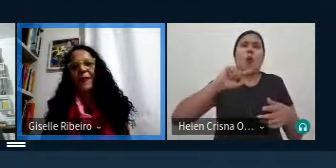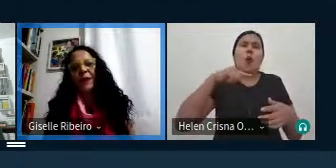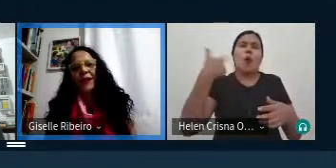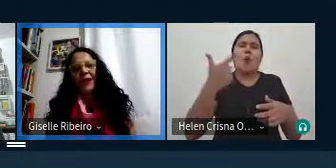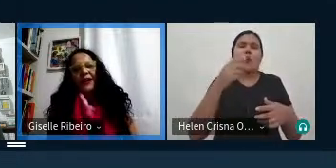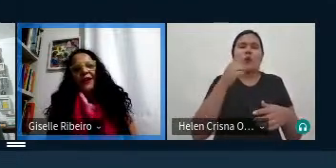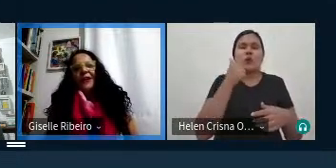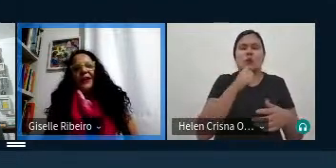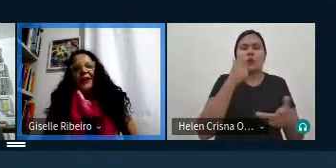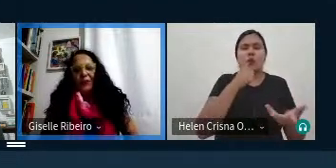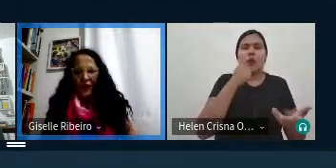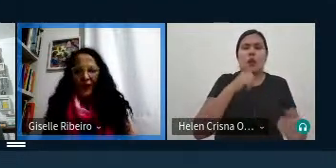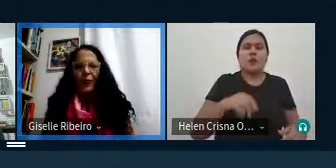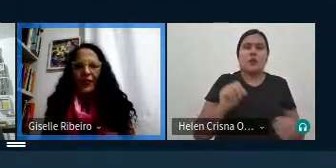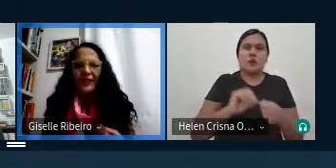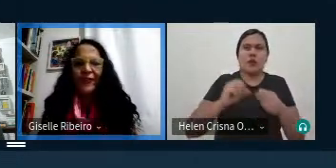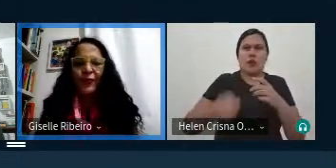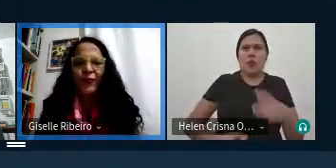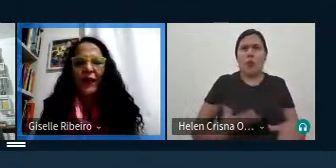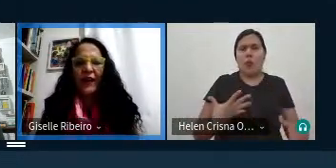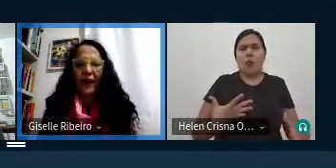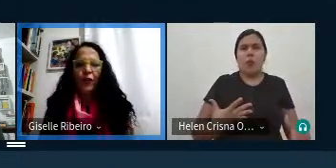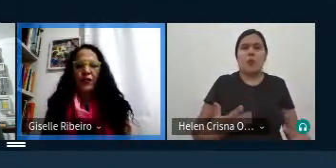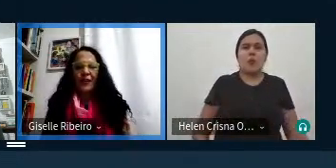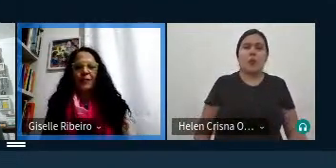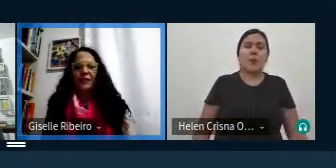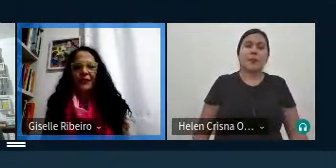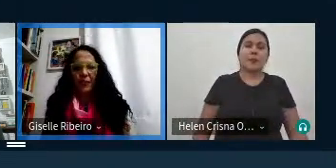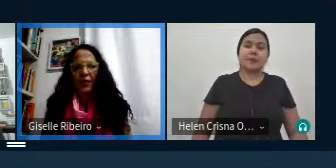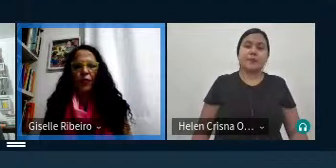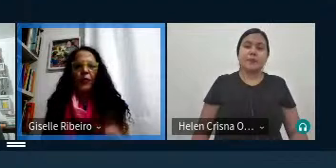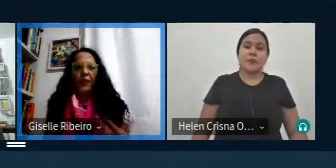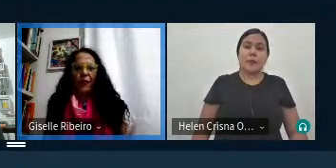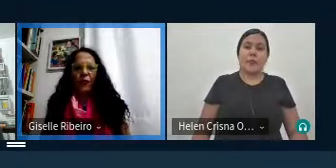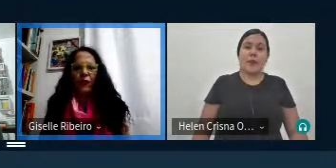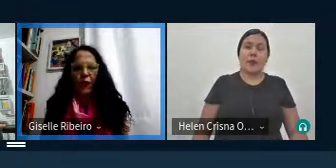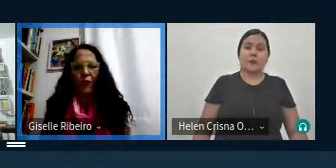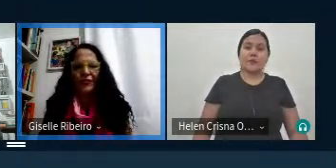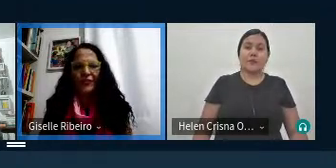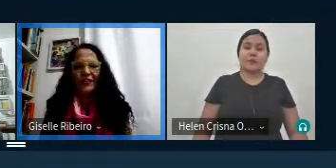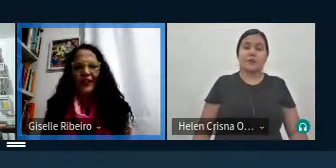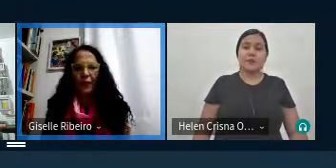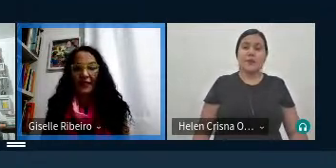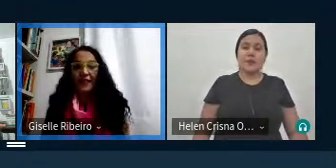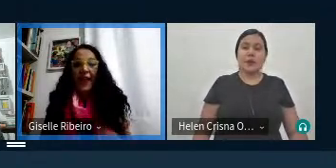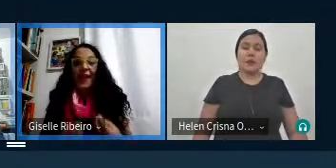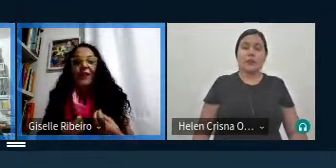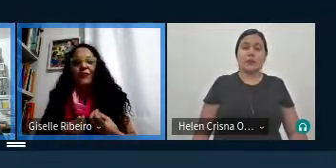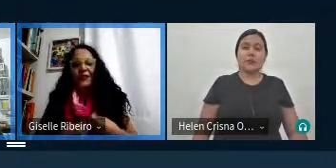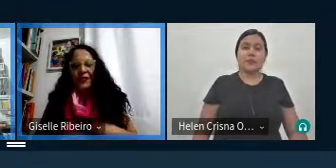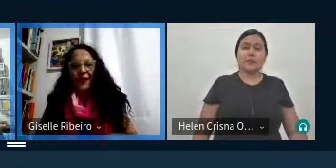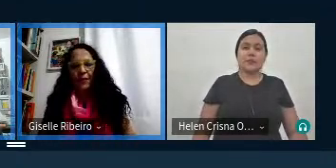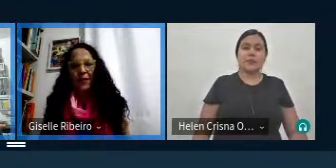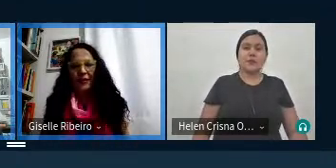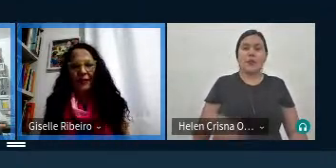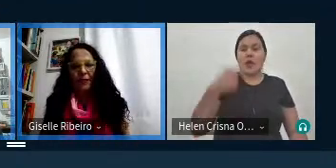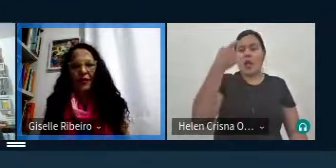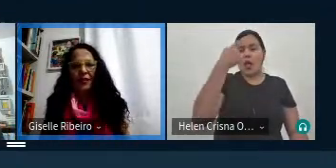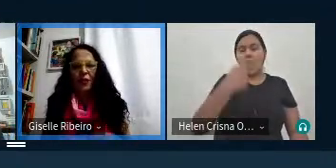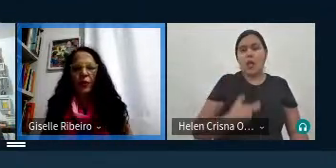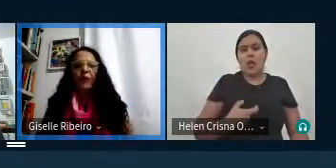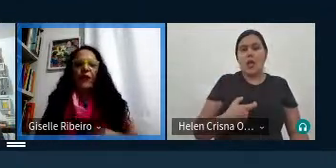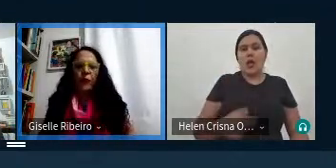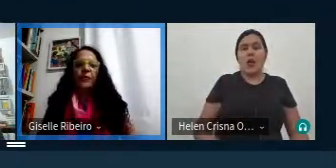faço um poema tô falando por esse outro eu que habita em mim ou melhor como Foucault diz né com esse eus que